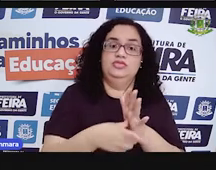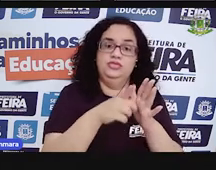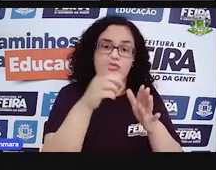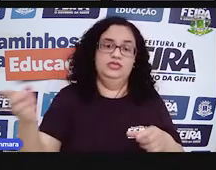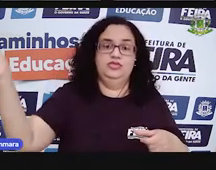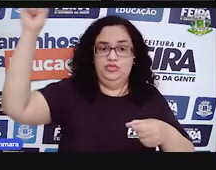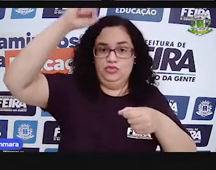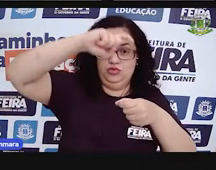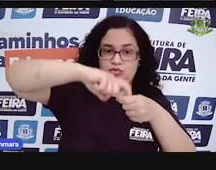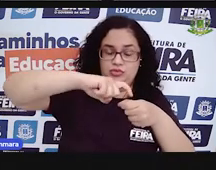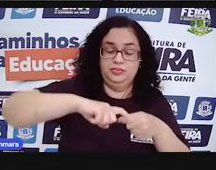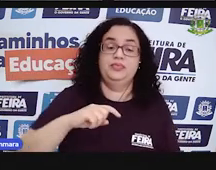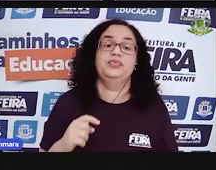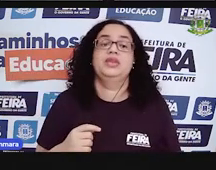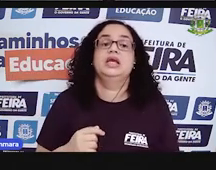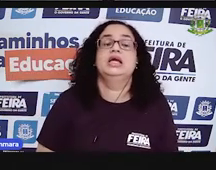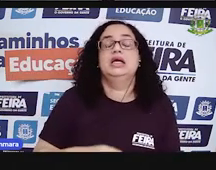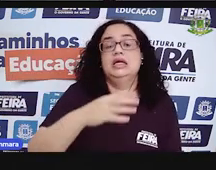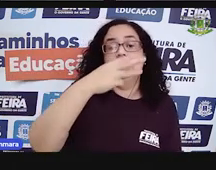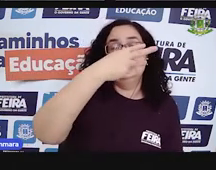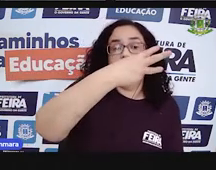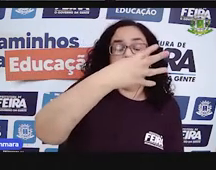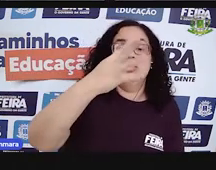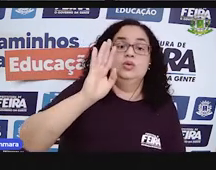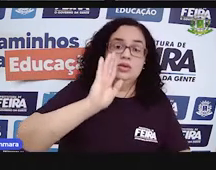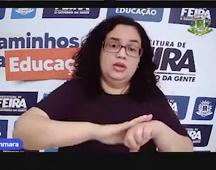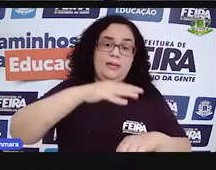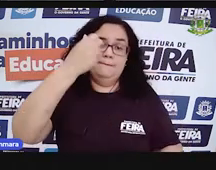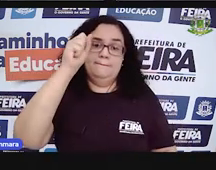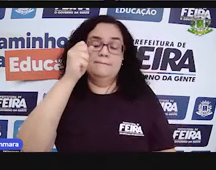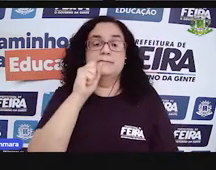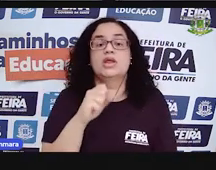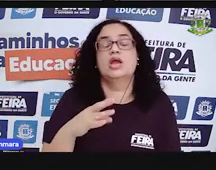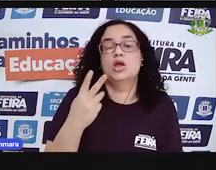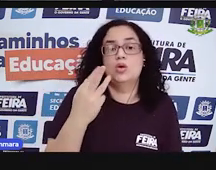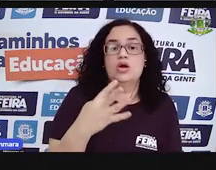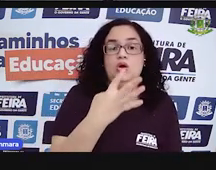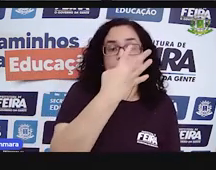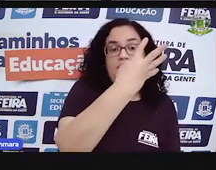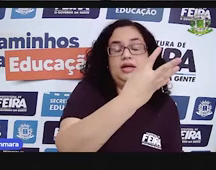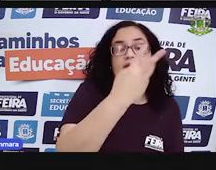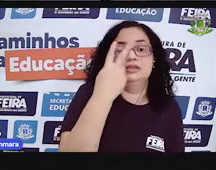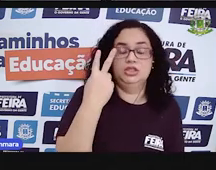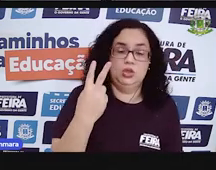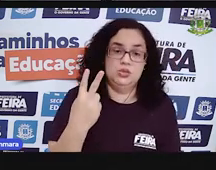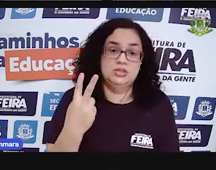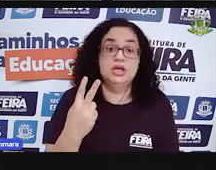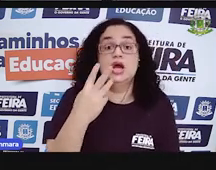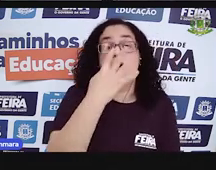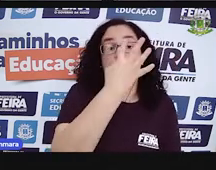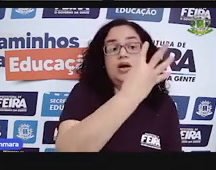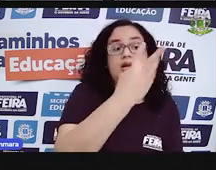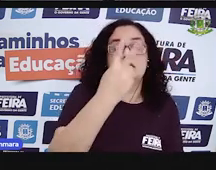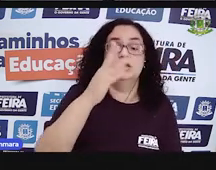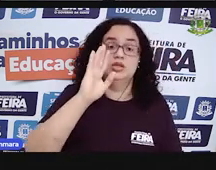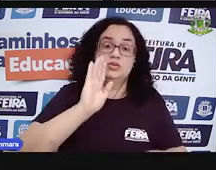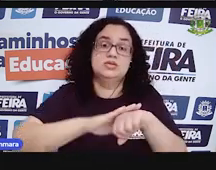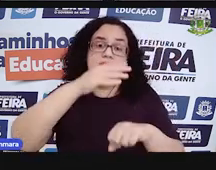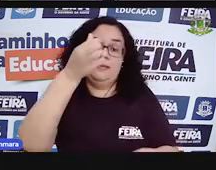Vamos lá, desculpa. 34 mais 8, 42. 42. 42 mais 6,